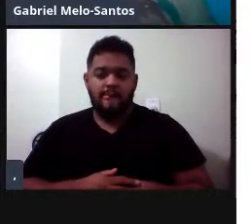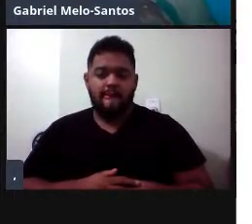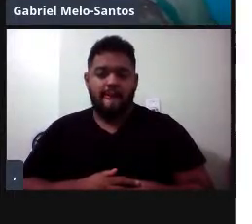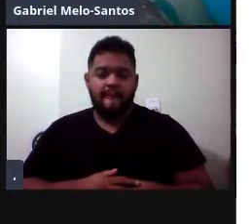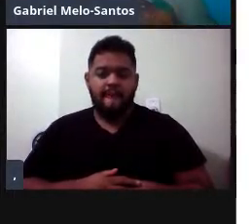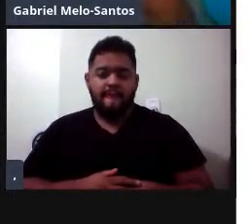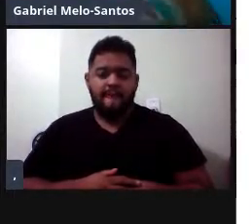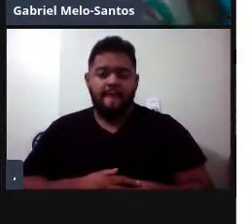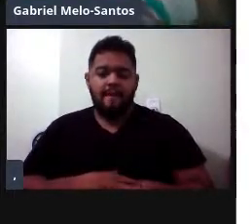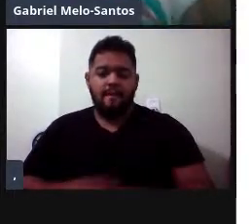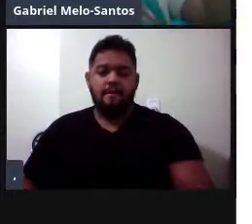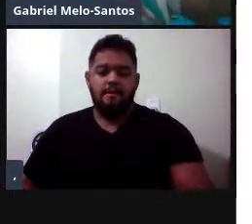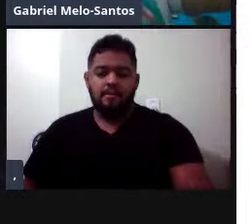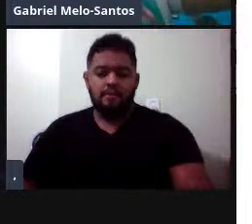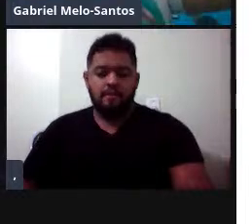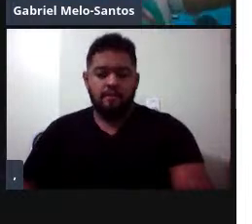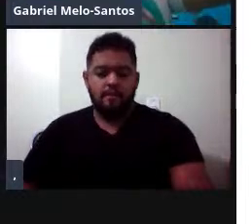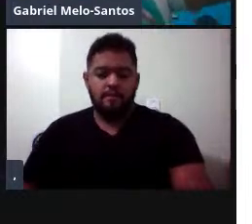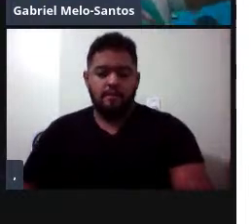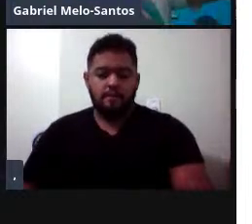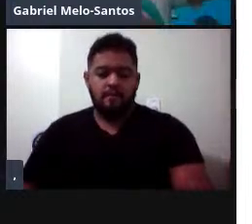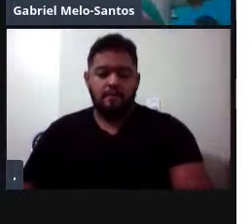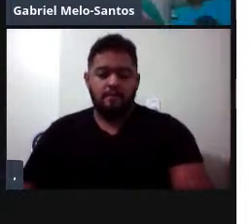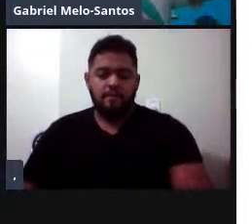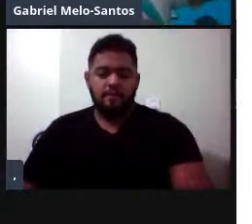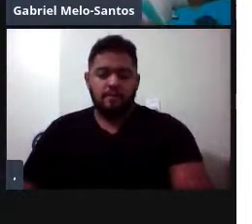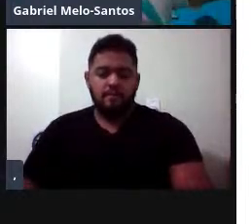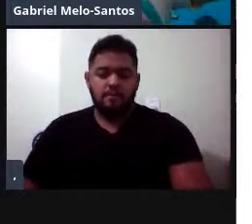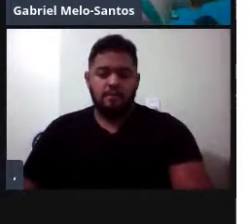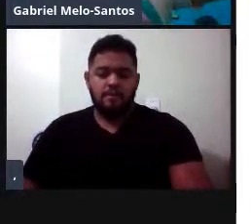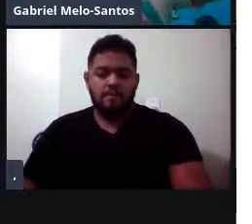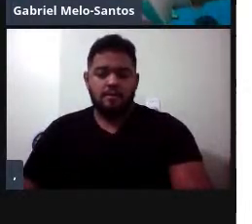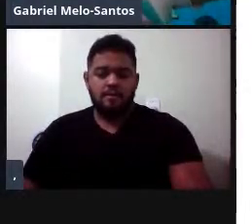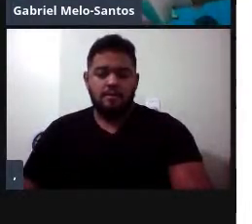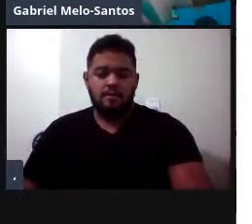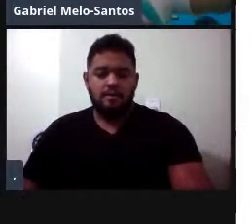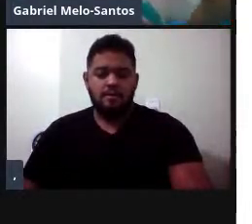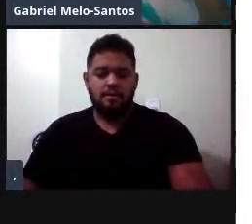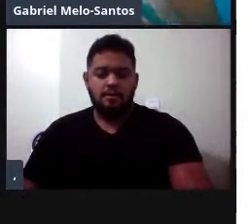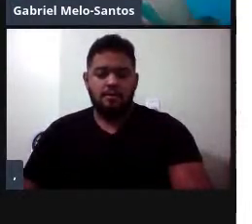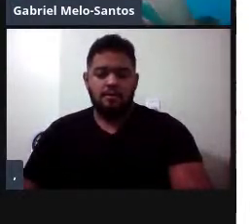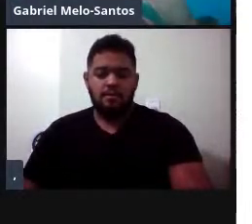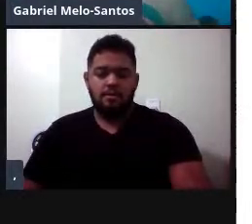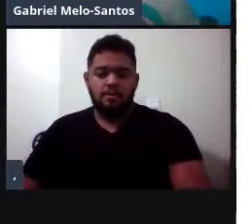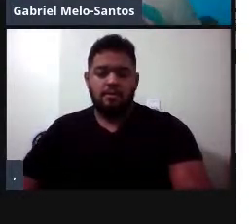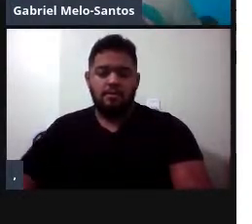E aqui, né, uma outra ocasião que foram várias ocasiões que eu trouxe a série de dois de edição.